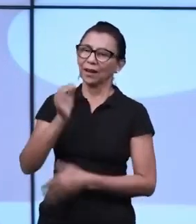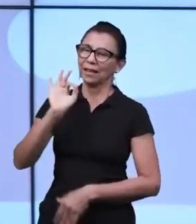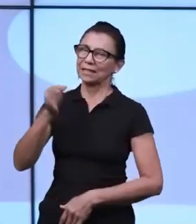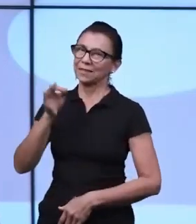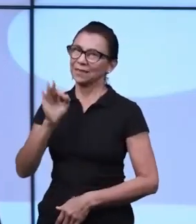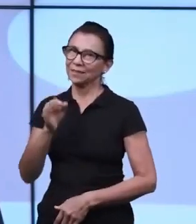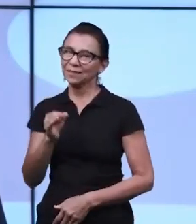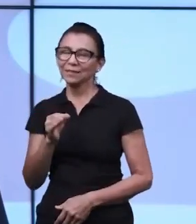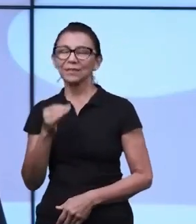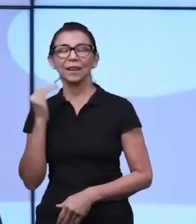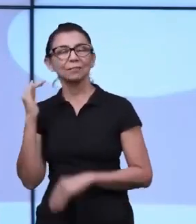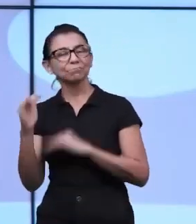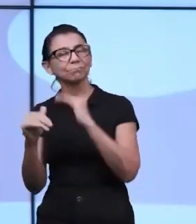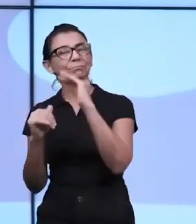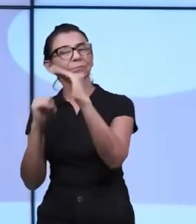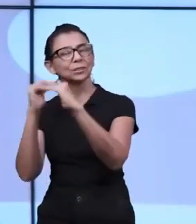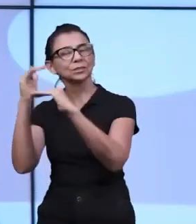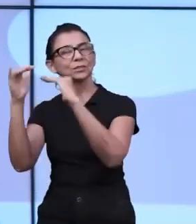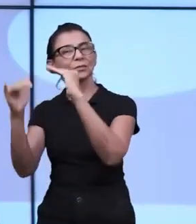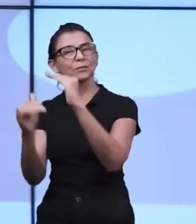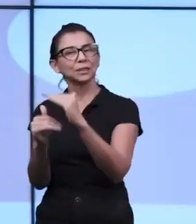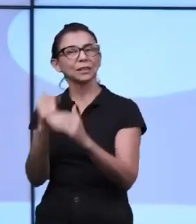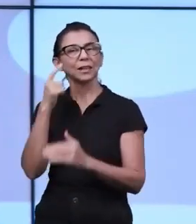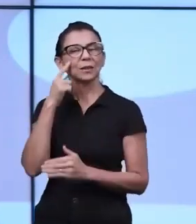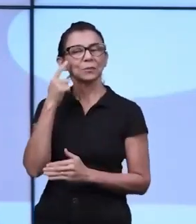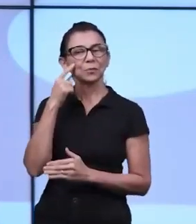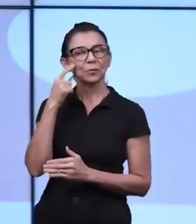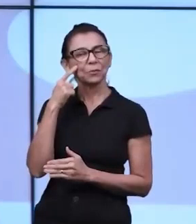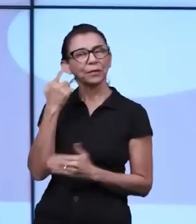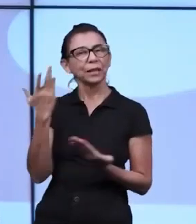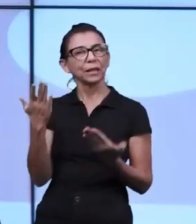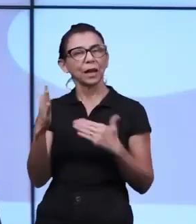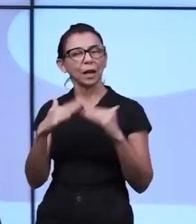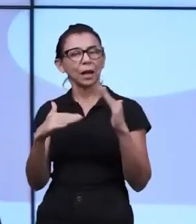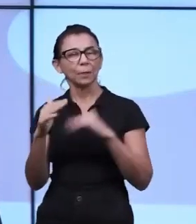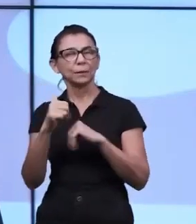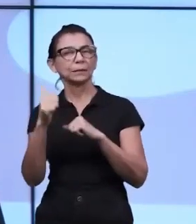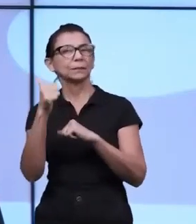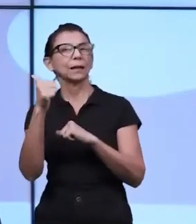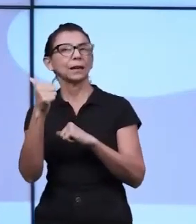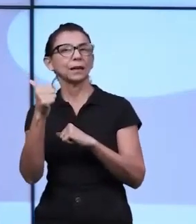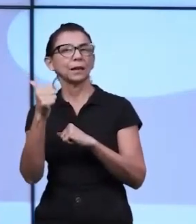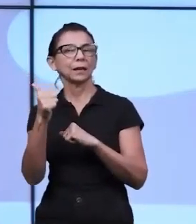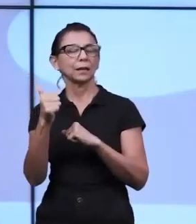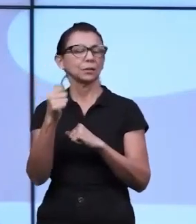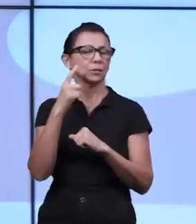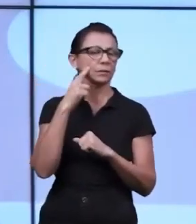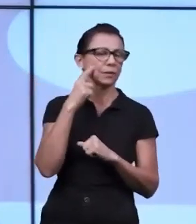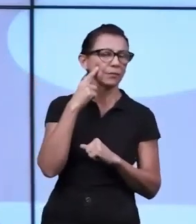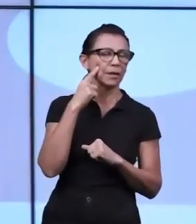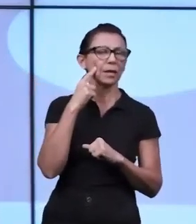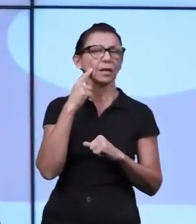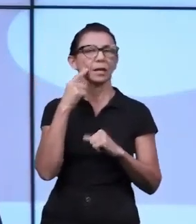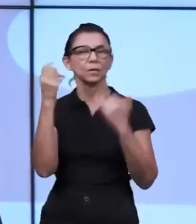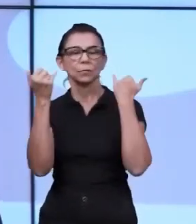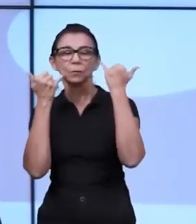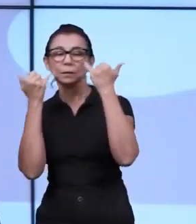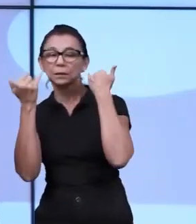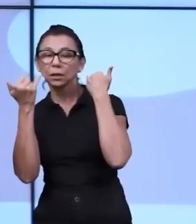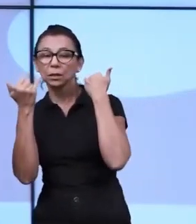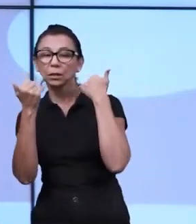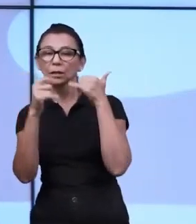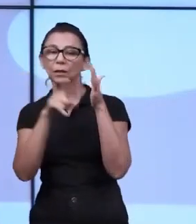acertar. E aos poucos vocês vão encontrando a melhor forma. Você se informando, você se especializando nisso, buscando